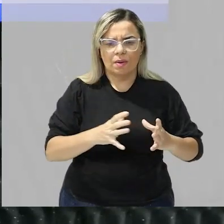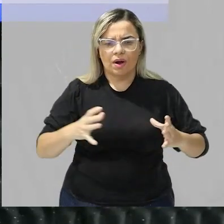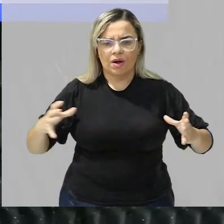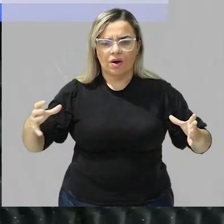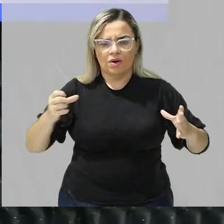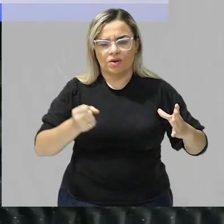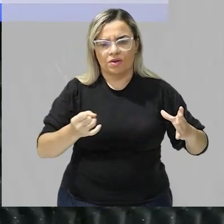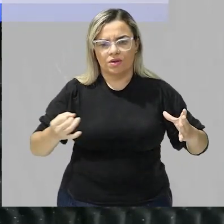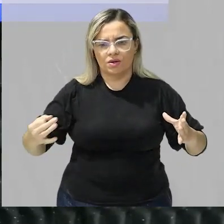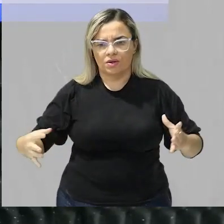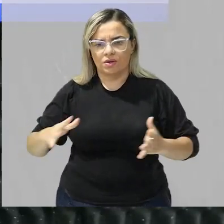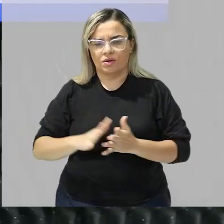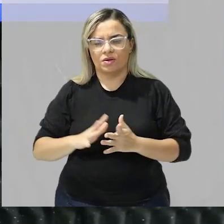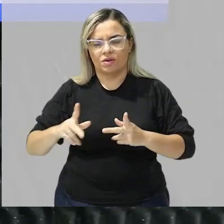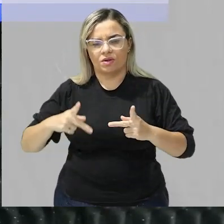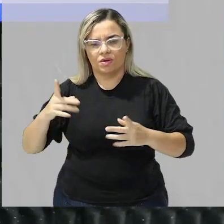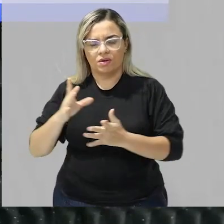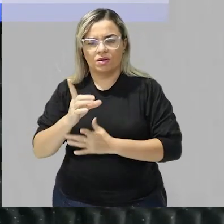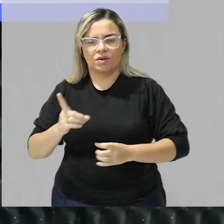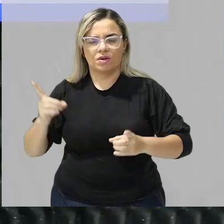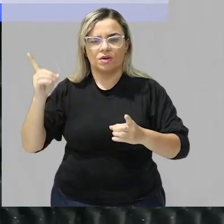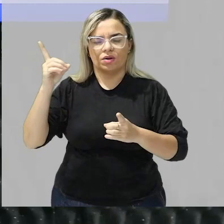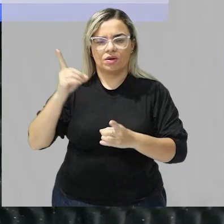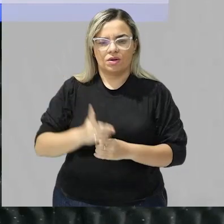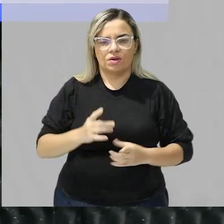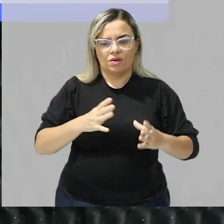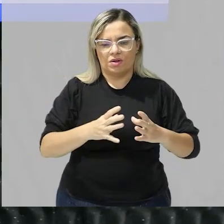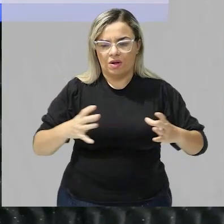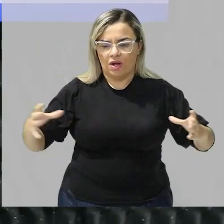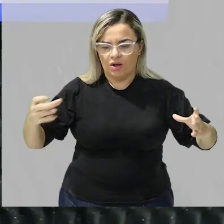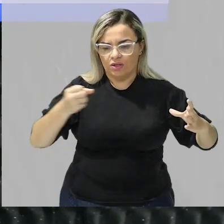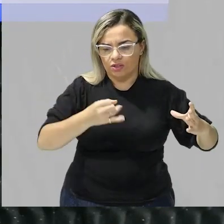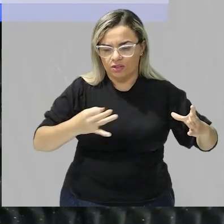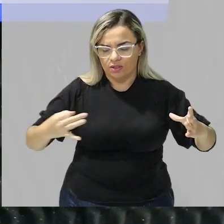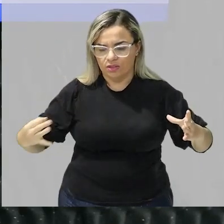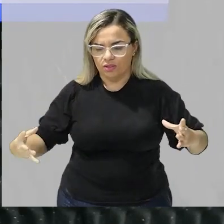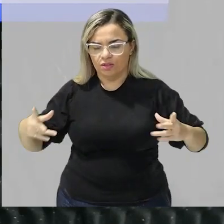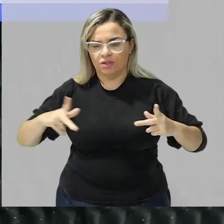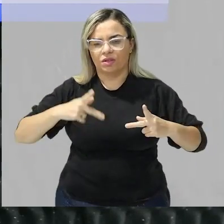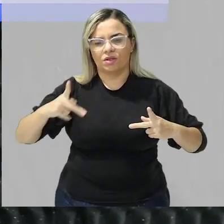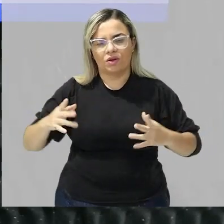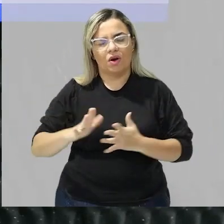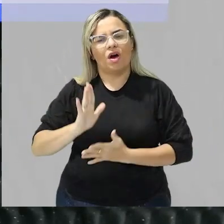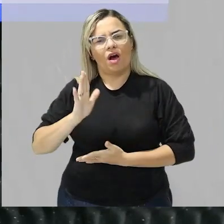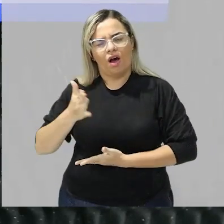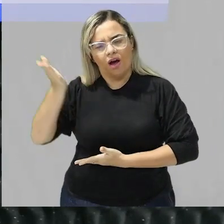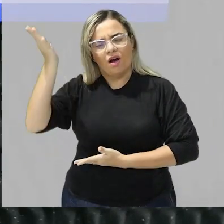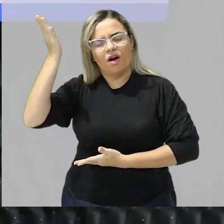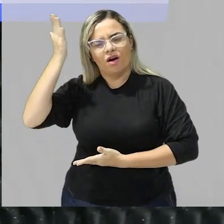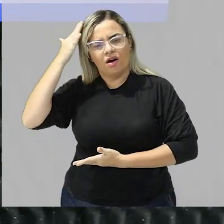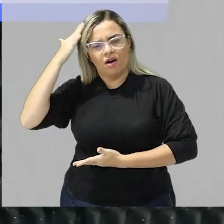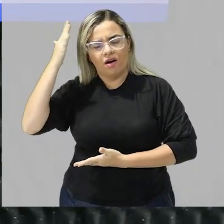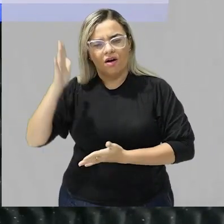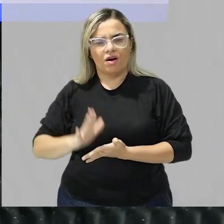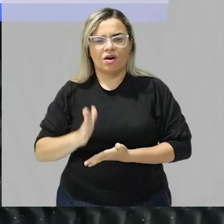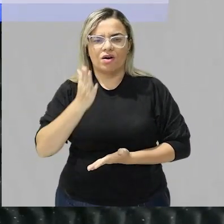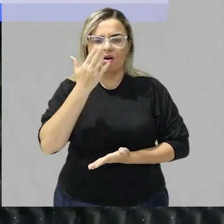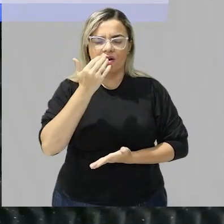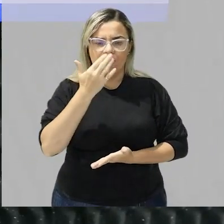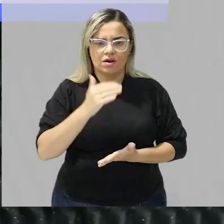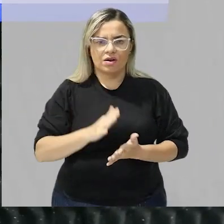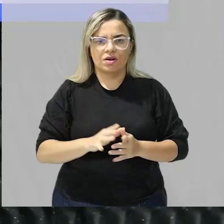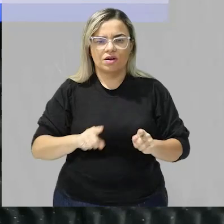proteínas se a gente descobre qual alimento que tem a maior quantidade de proteína a gente vai entender que foi esse alimento que teve a maior